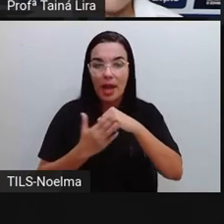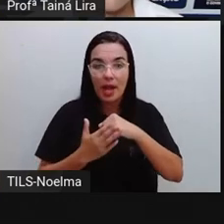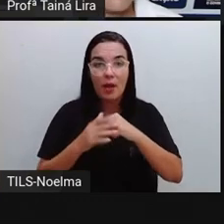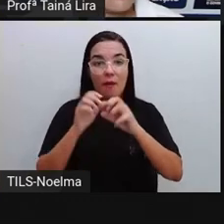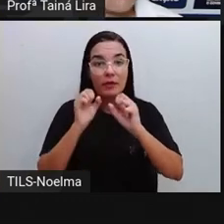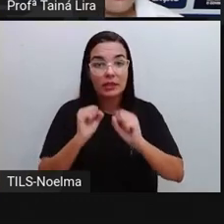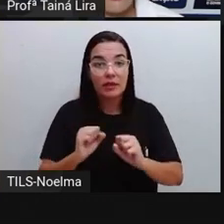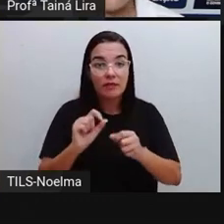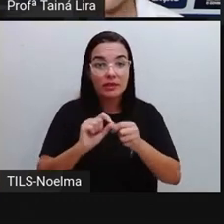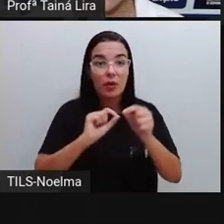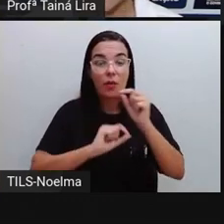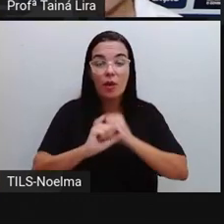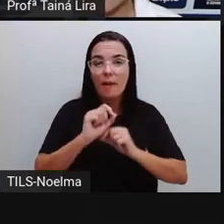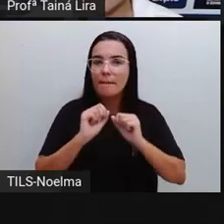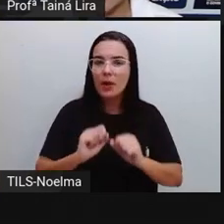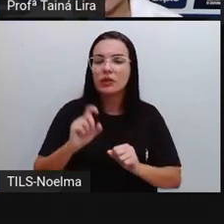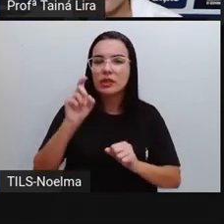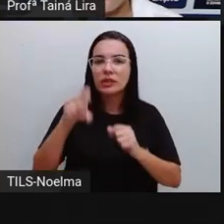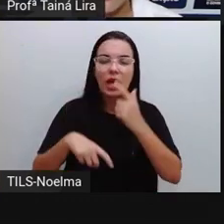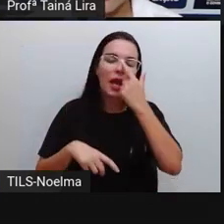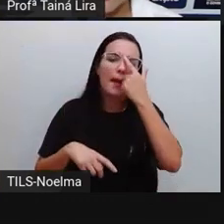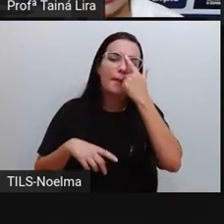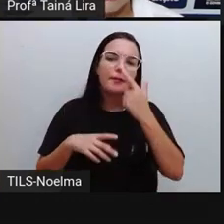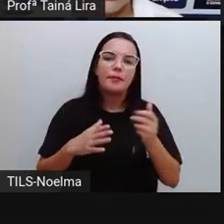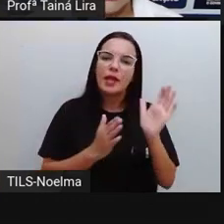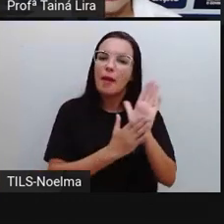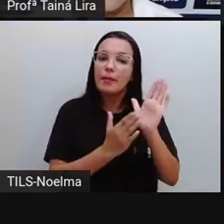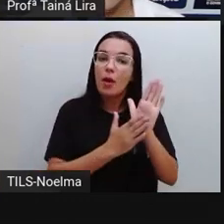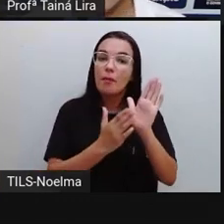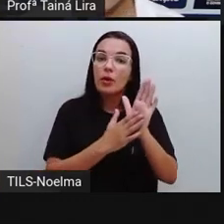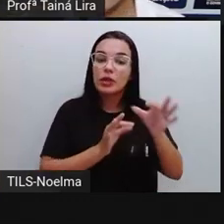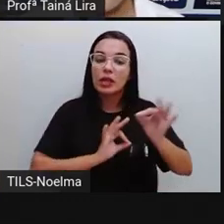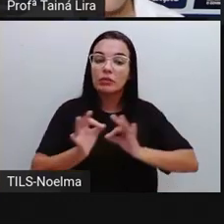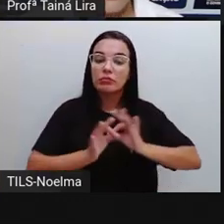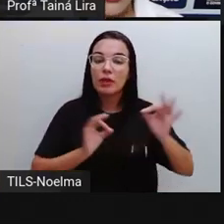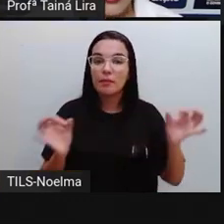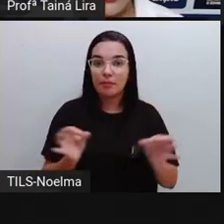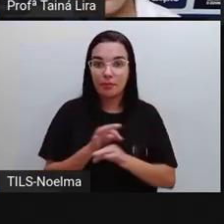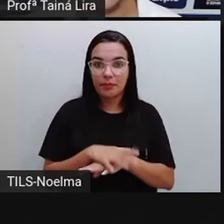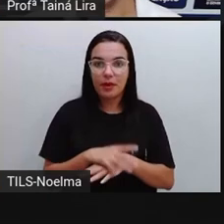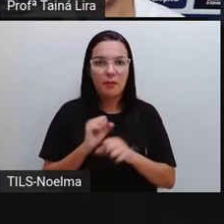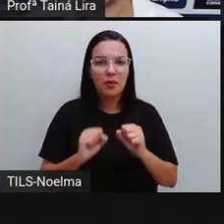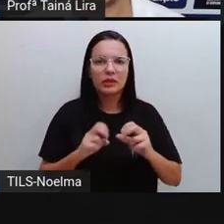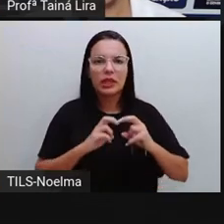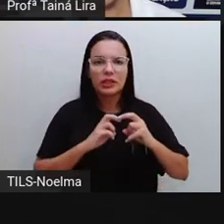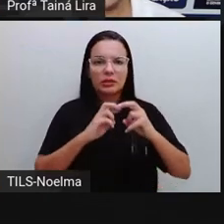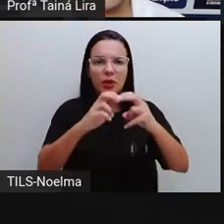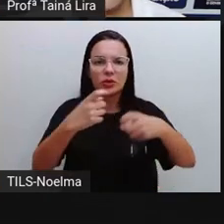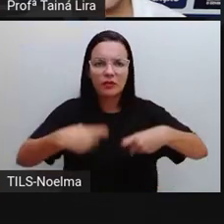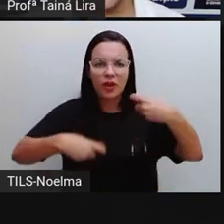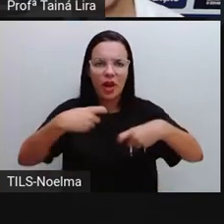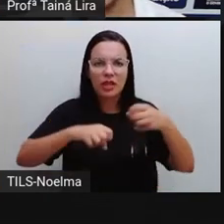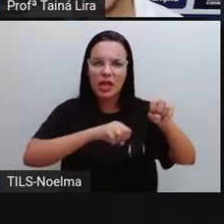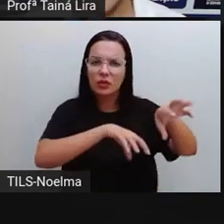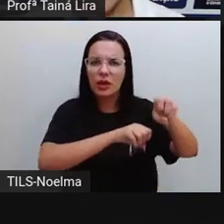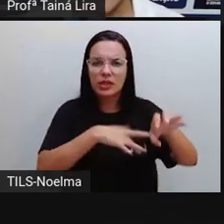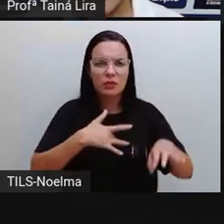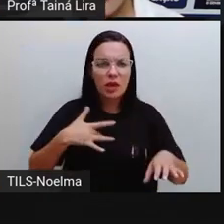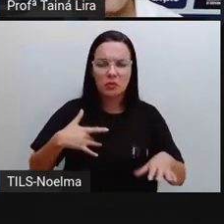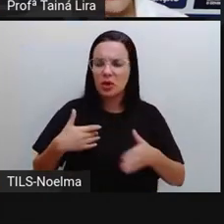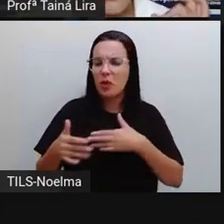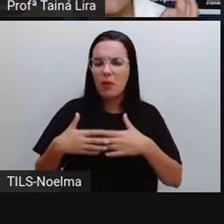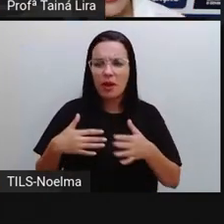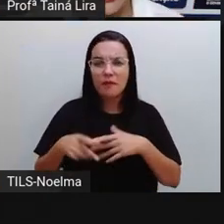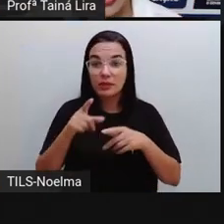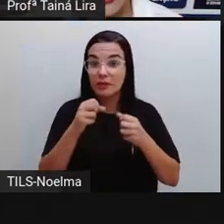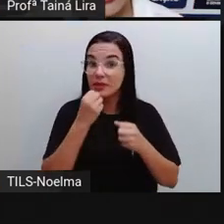ser relacionado a transporte, violência, educação, saúde, ou qualquer outro problema que você ache que tem aí no seu